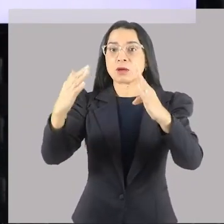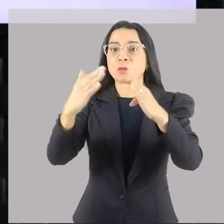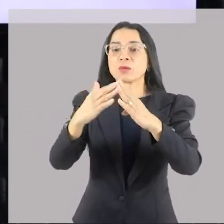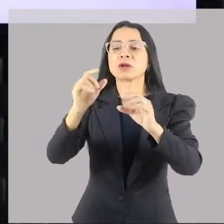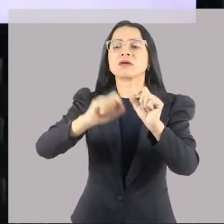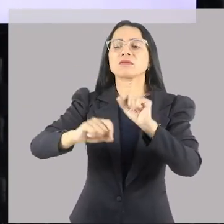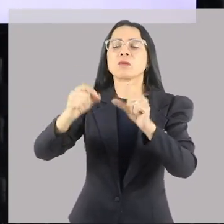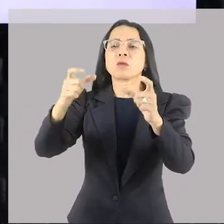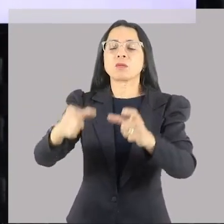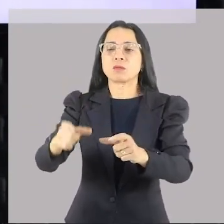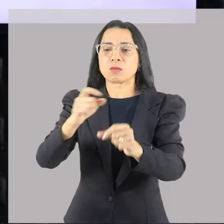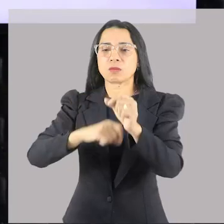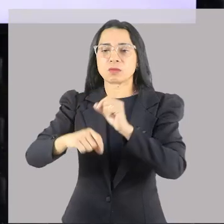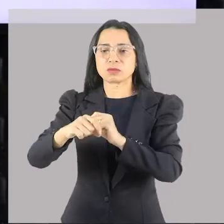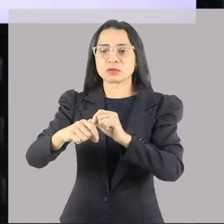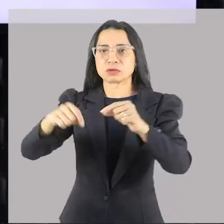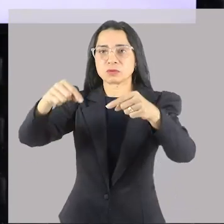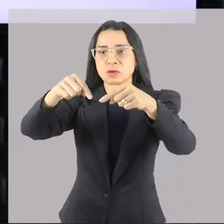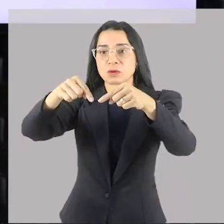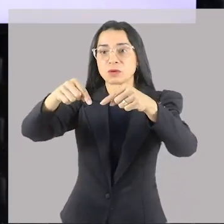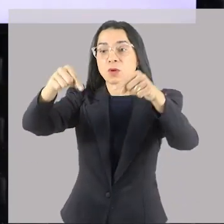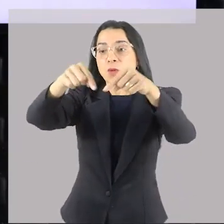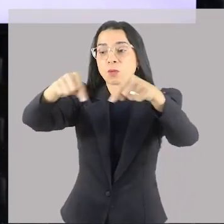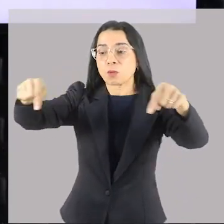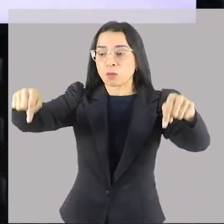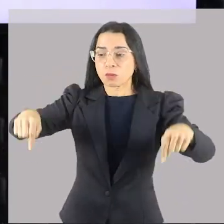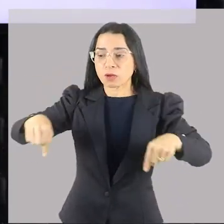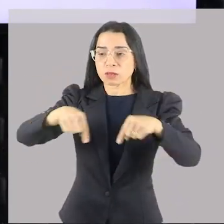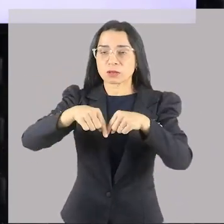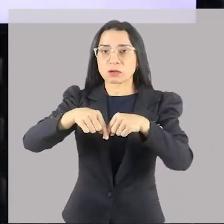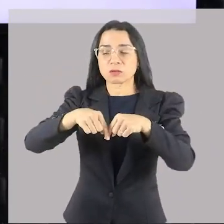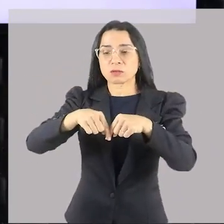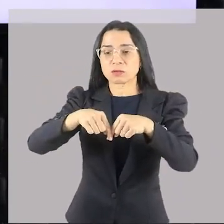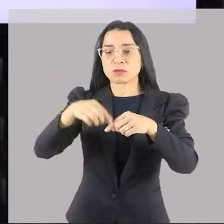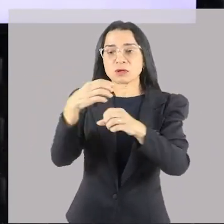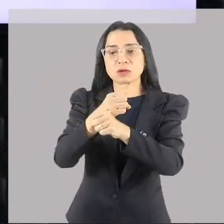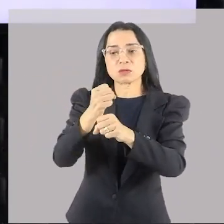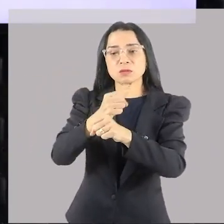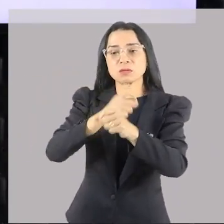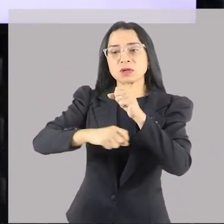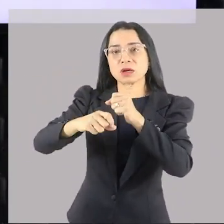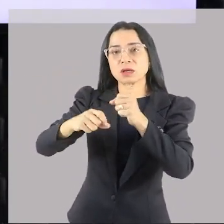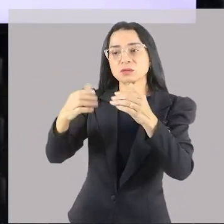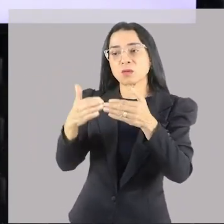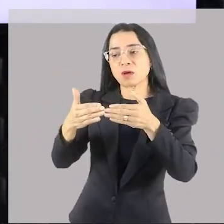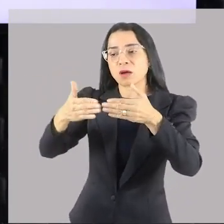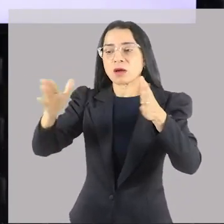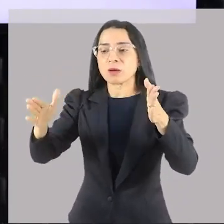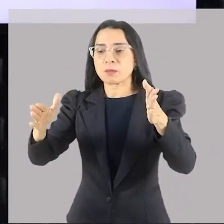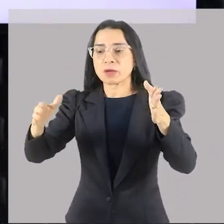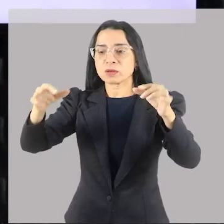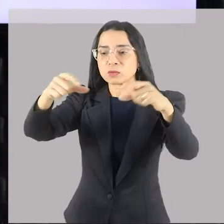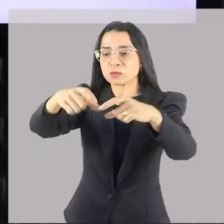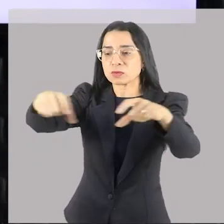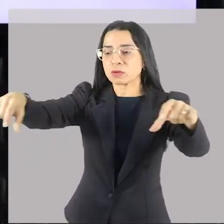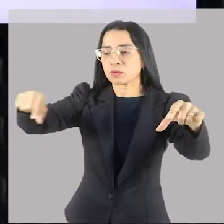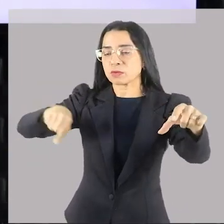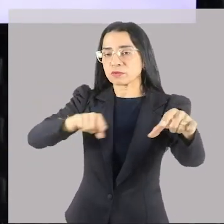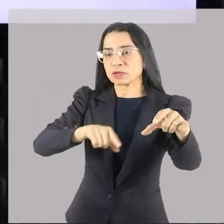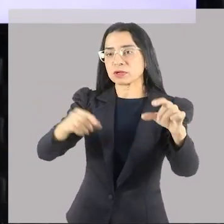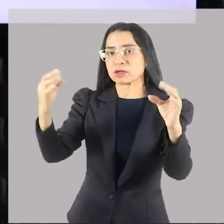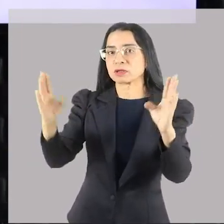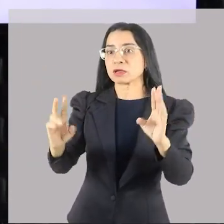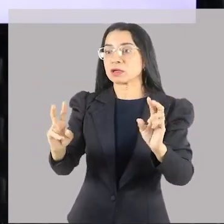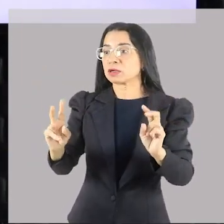Megarons. O que é megarons? É um retângulo matematicamente calculado, com uma abertura, uma varanda e colunas. Então, as colunas passam a ser